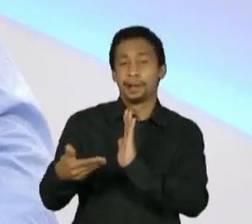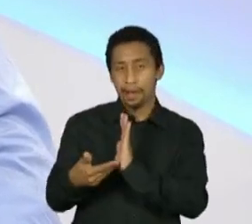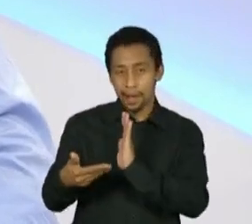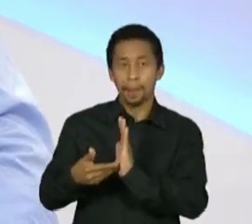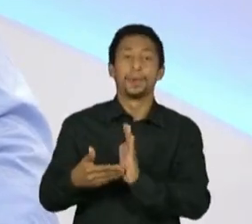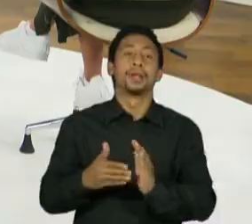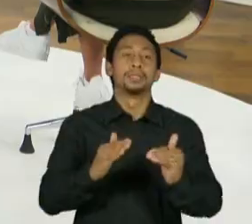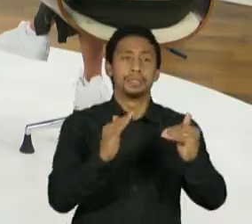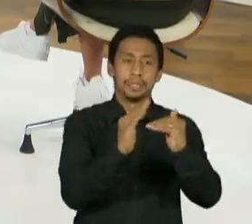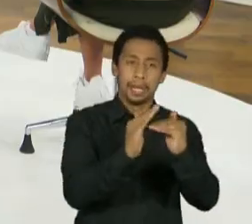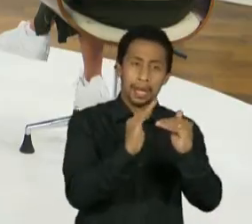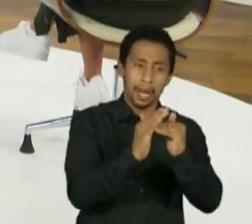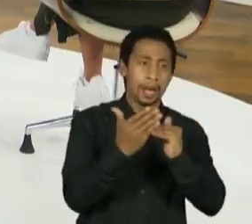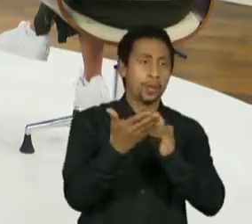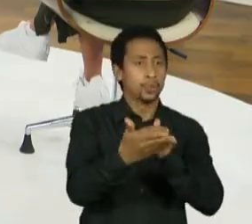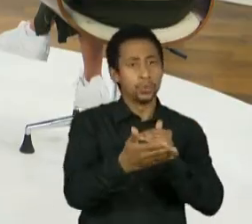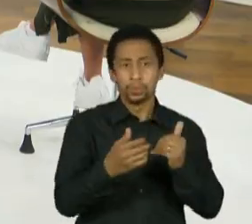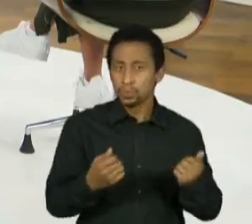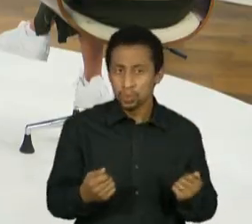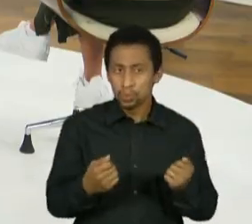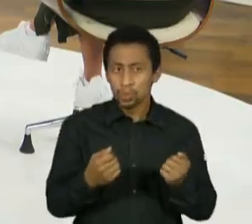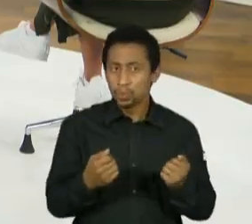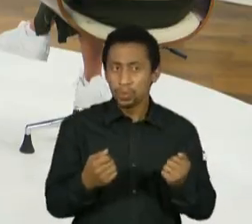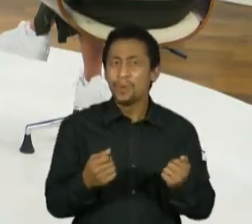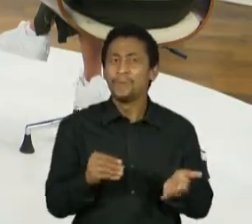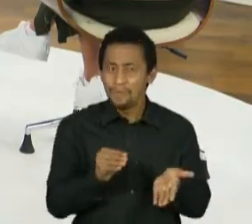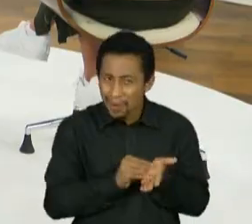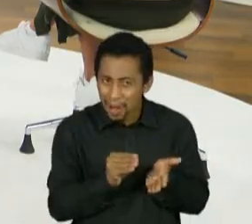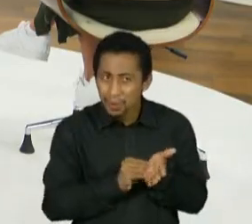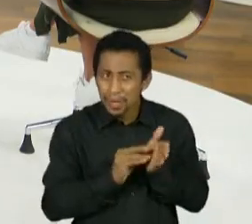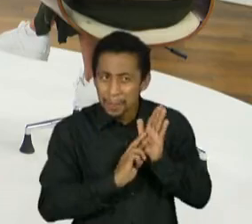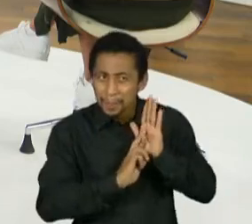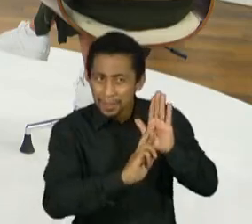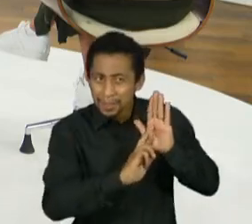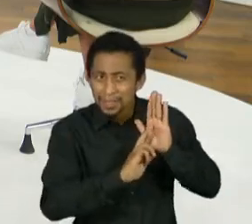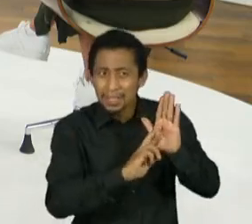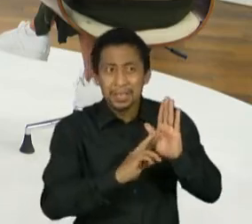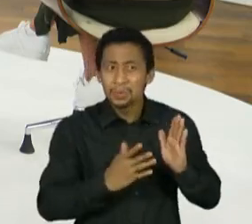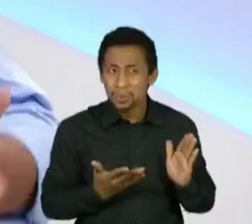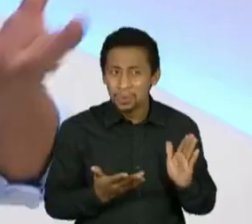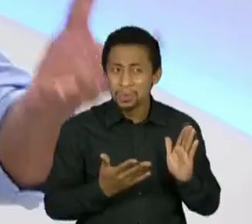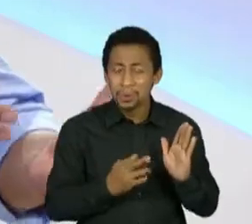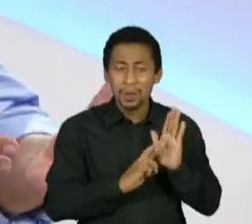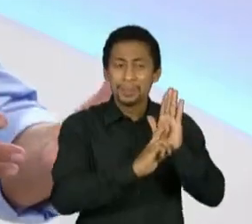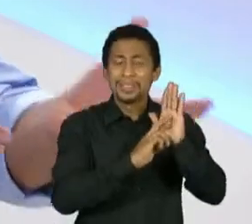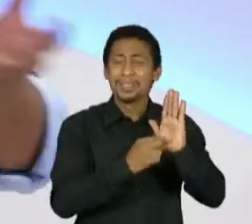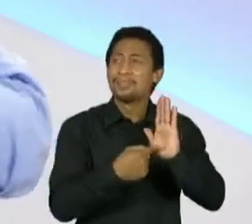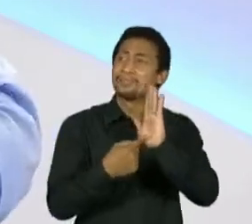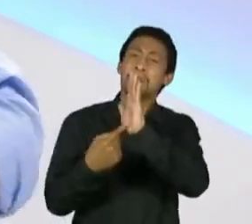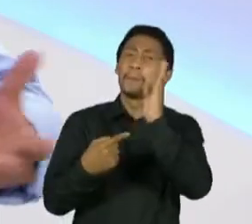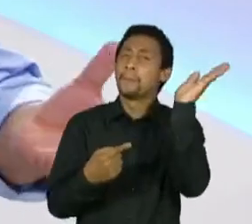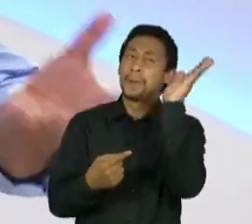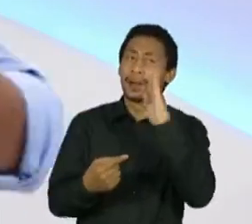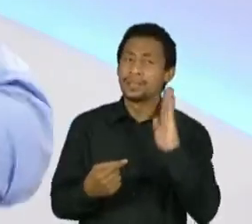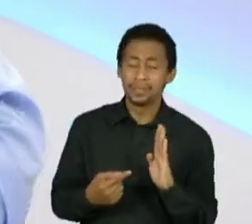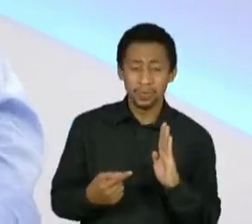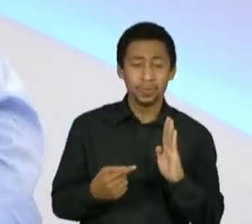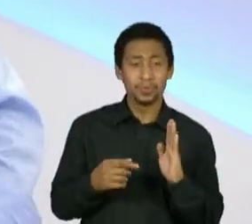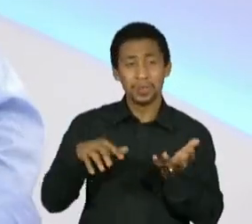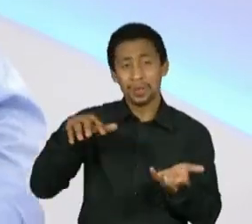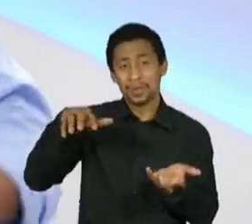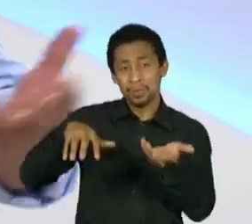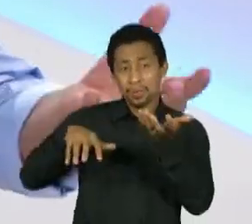não tem representado o que o Brasil é, pela ameaça que eles trazem, que